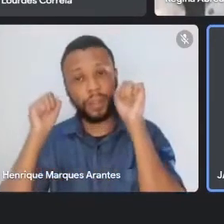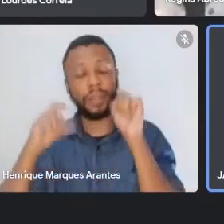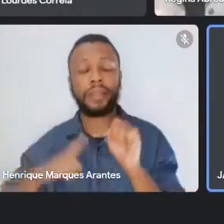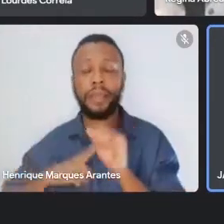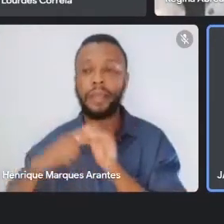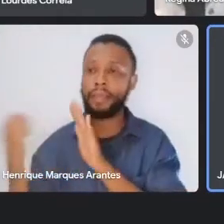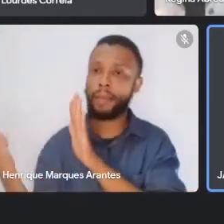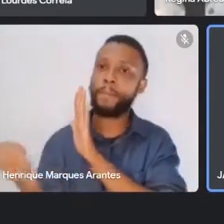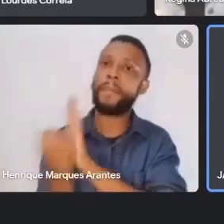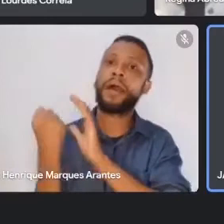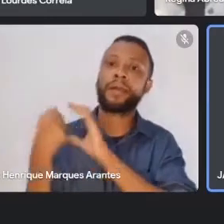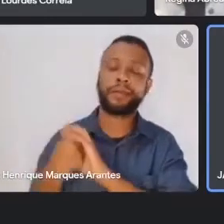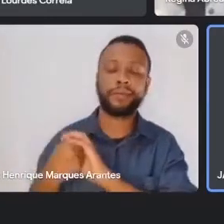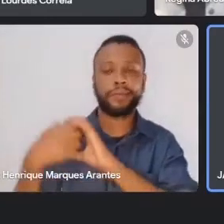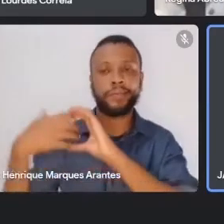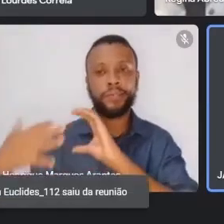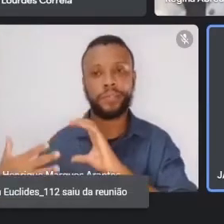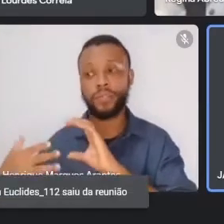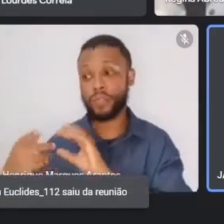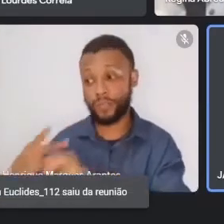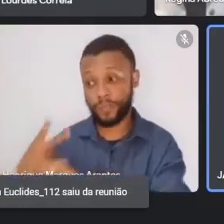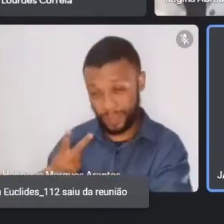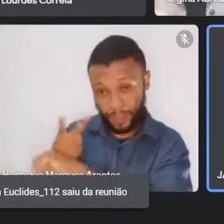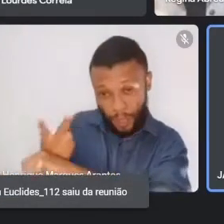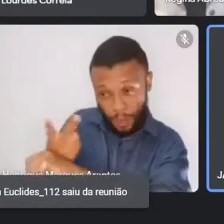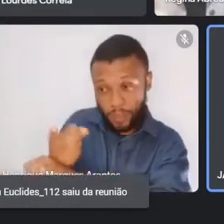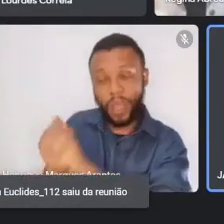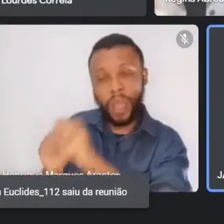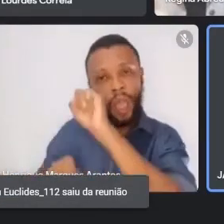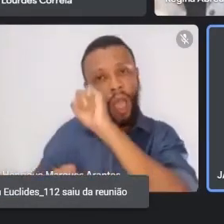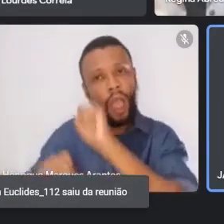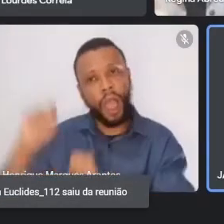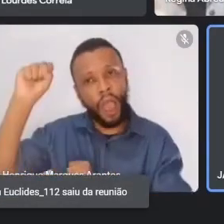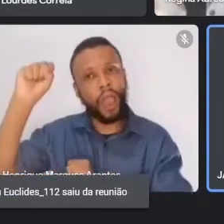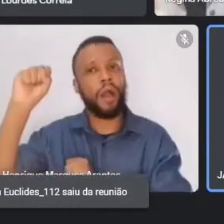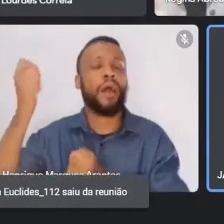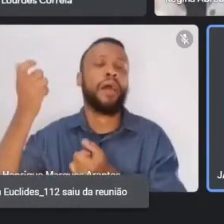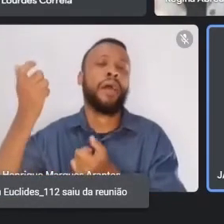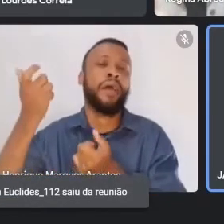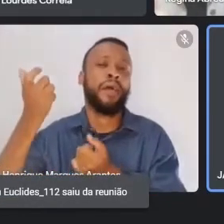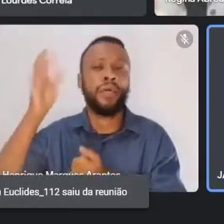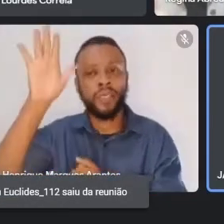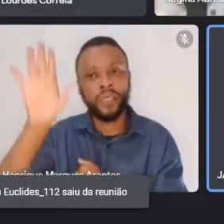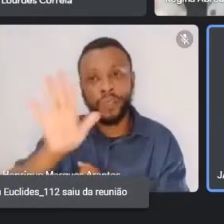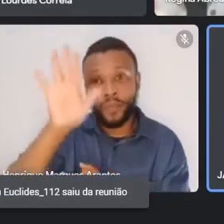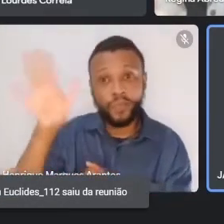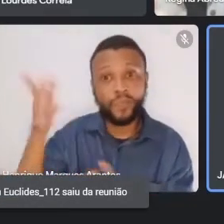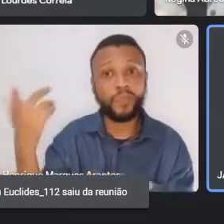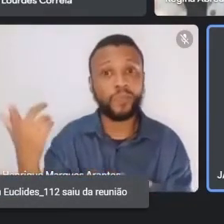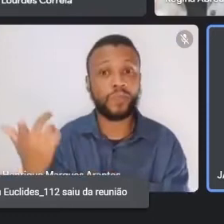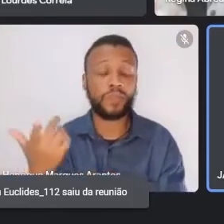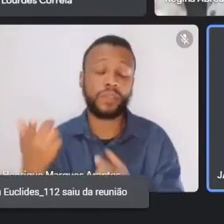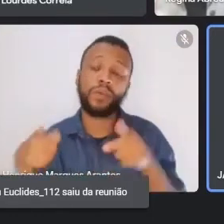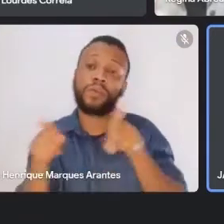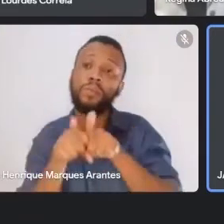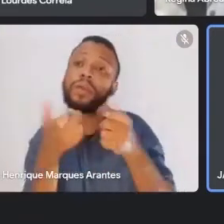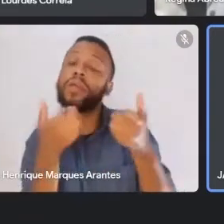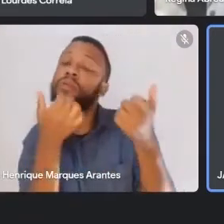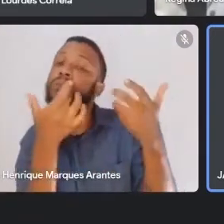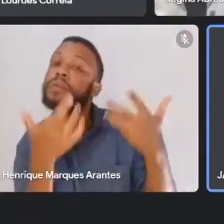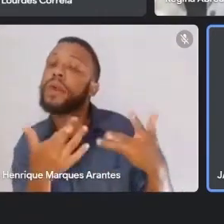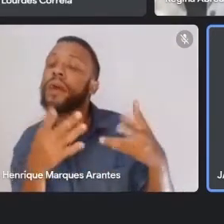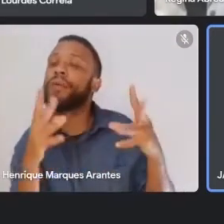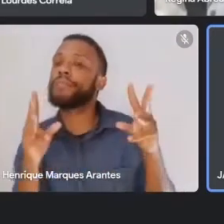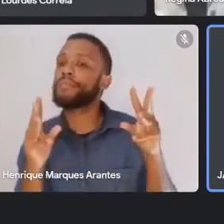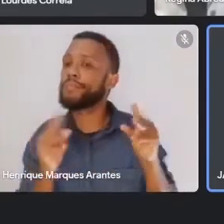esse título de herói nacional. Também gostaria de dizer que no Acre ele é reconhecido, mas talvez nem tanto